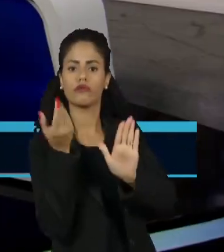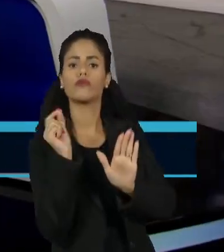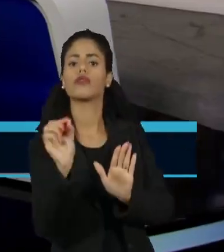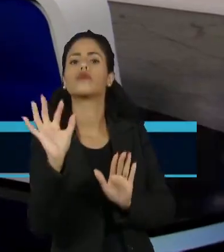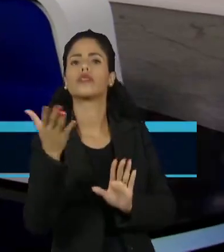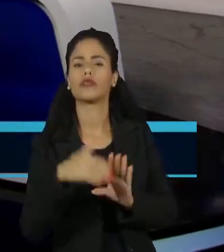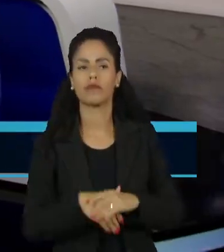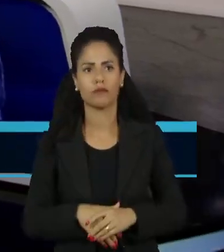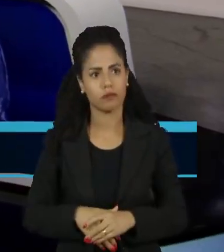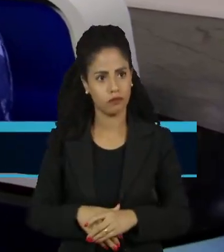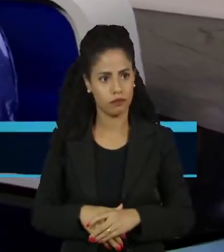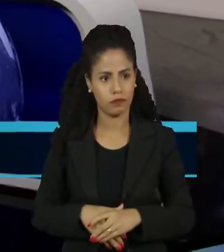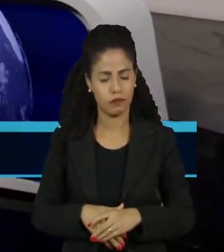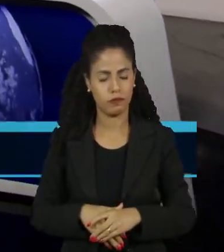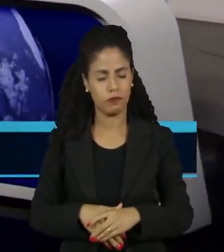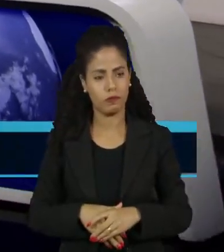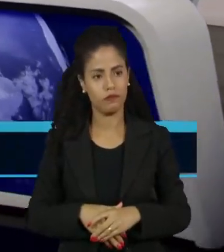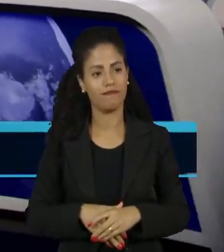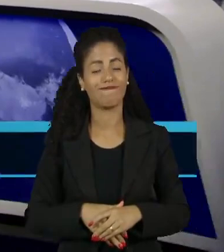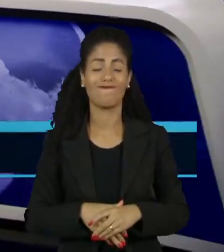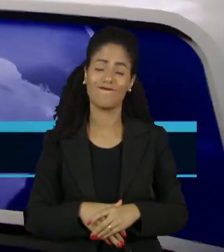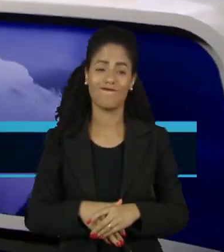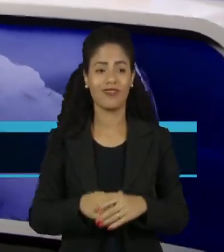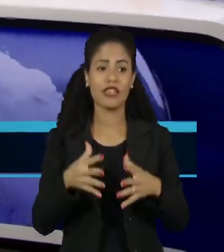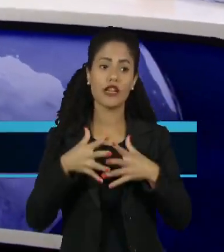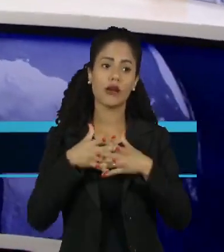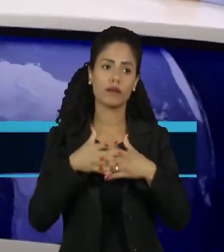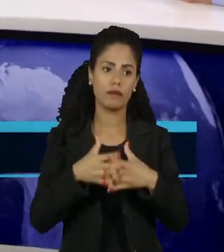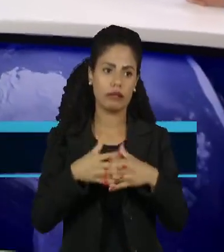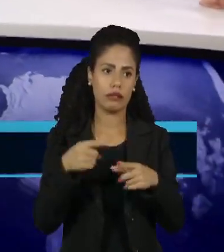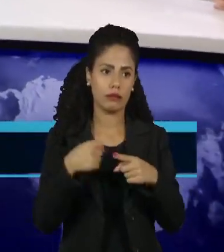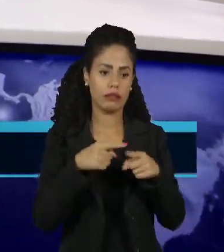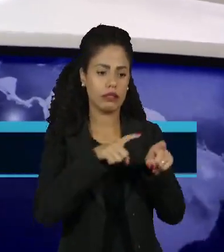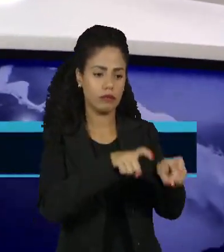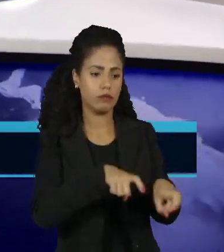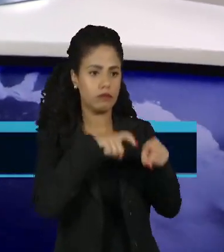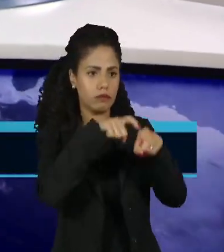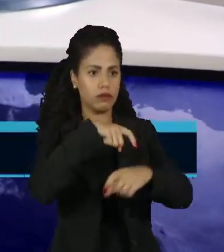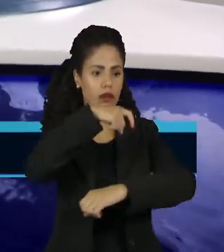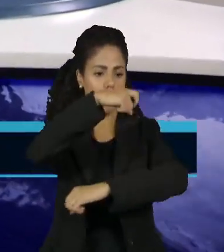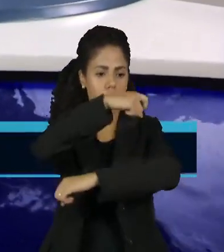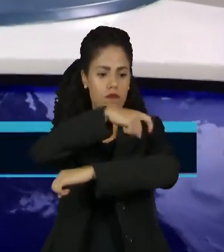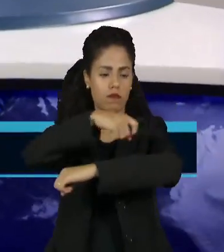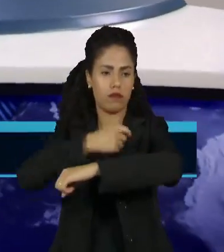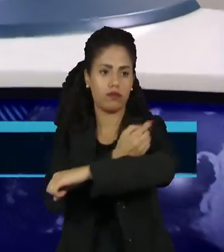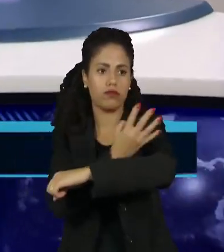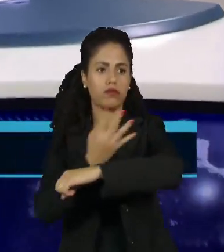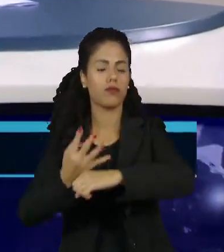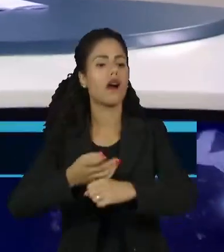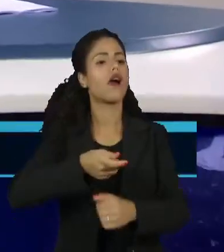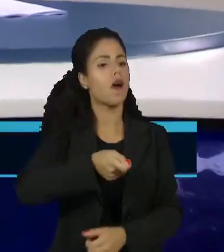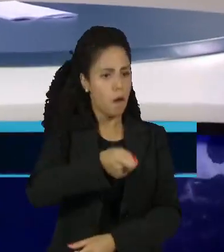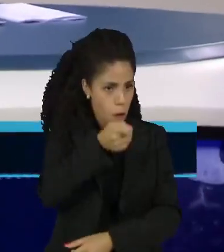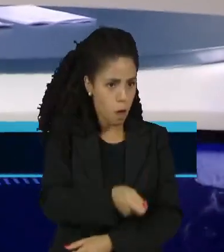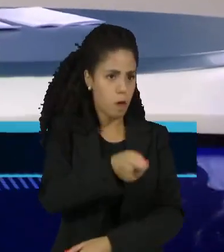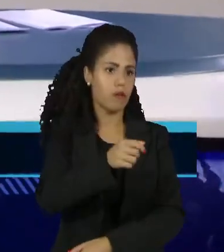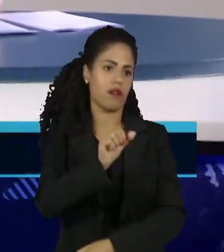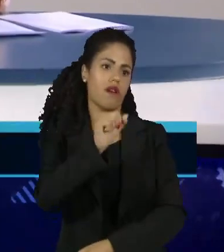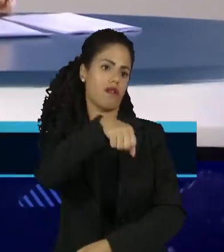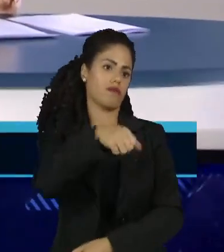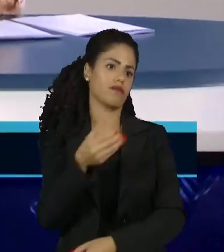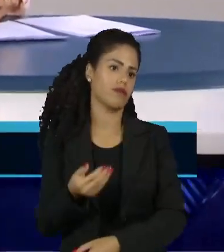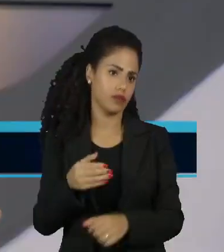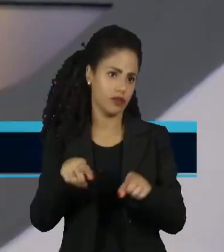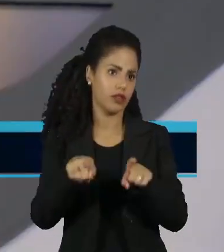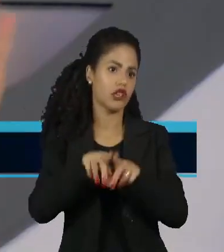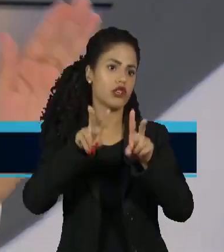Como vocês avaliam isso? Eu acho complicado porque o agro, ele já é obrigado a lidar com